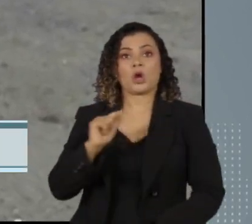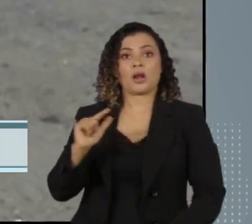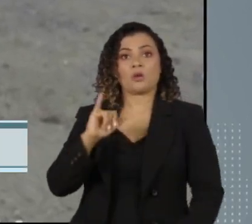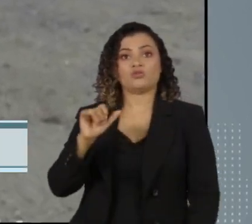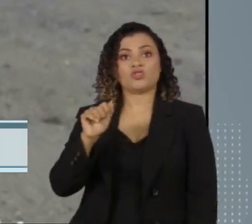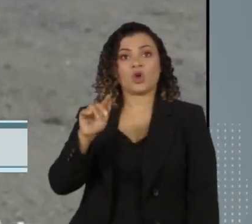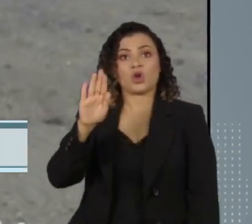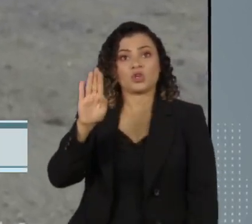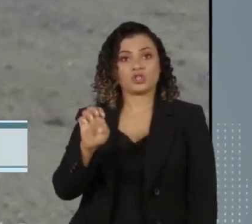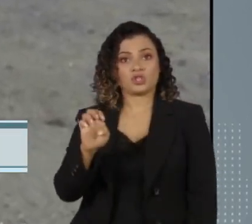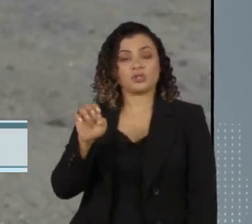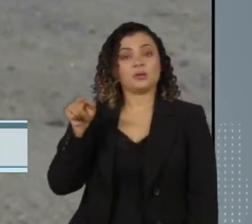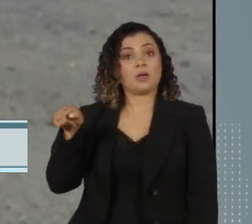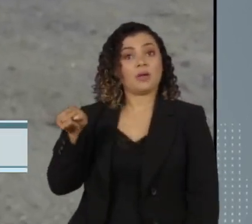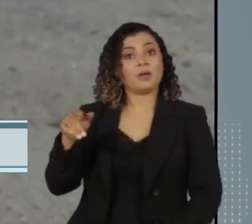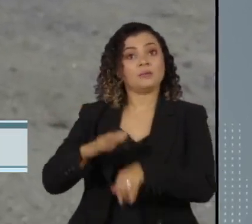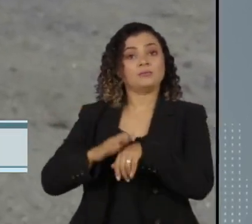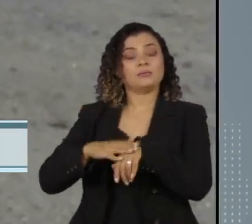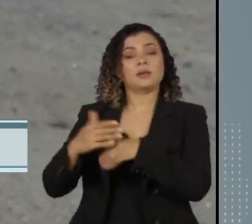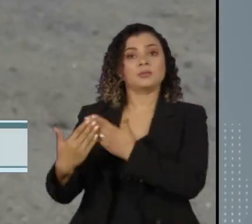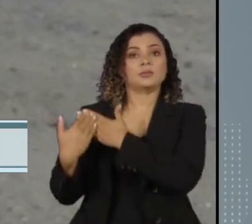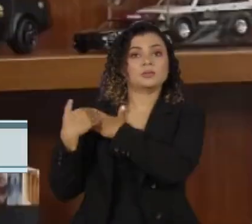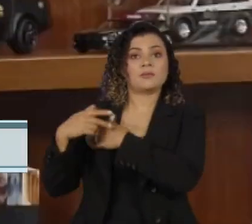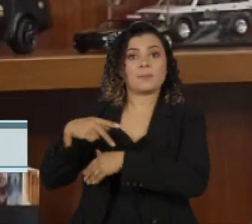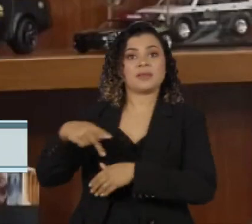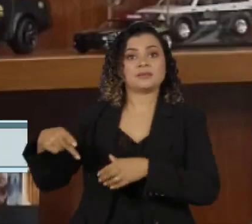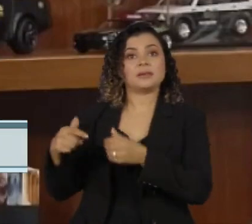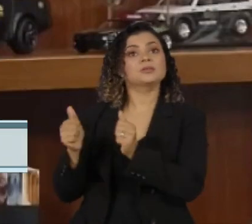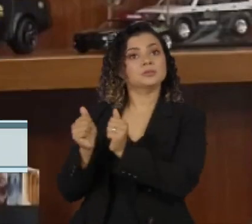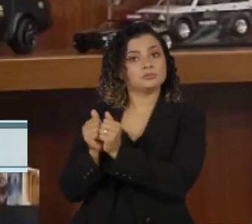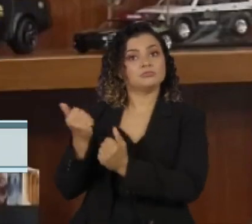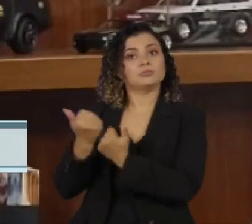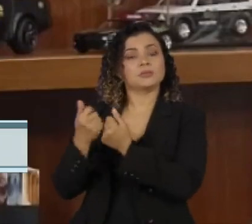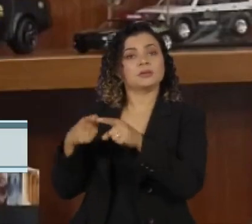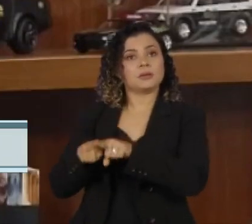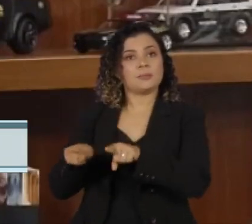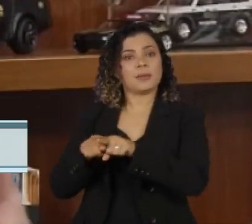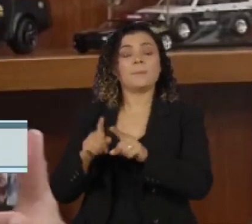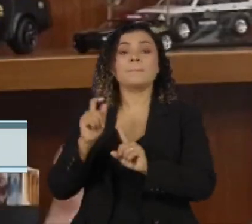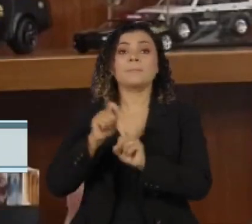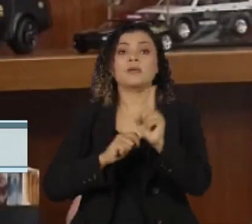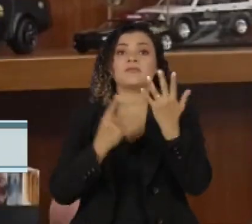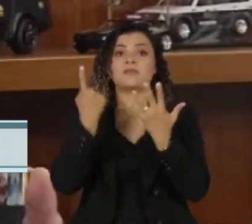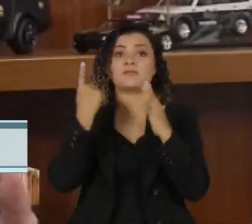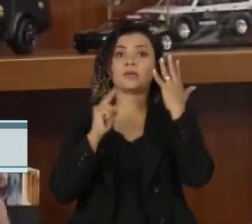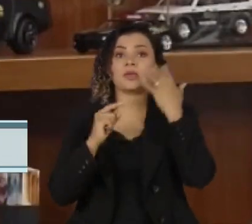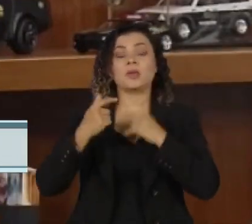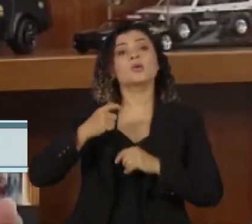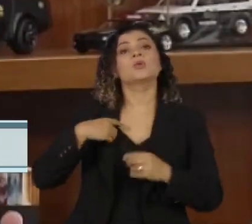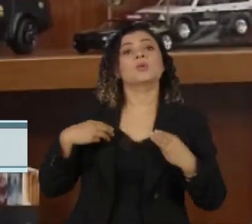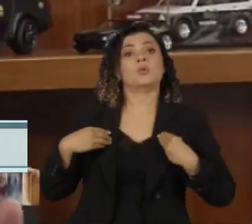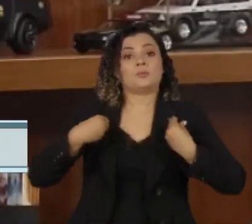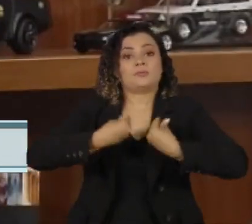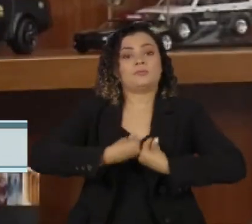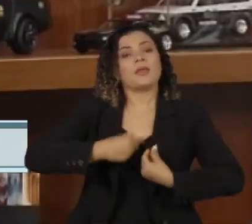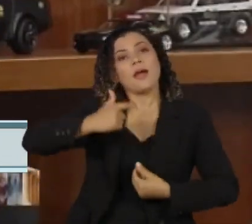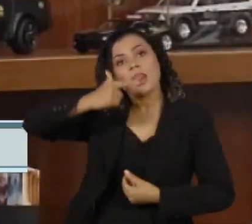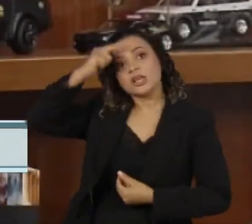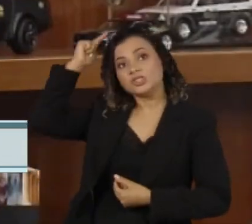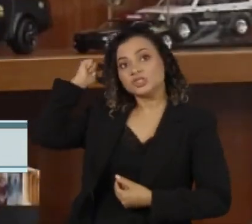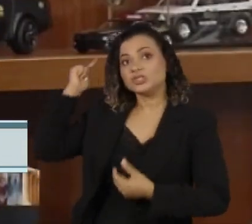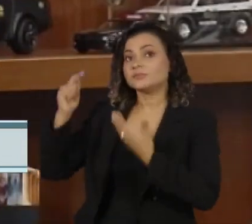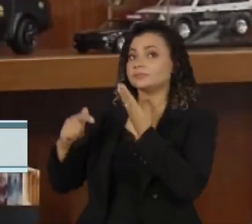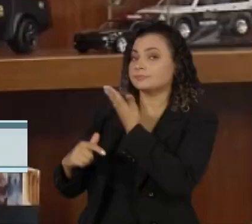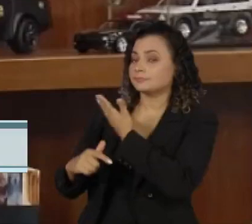Hora, que comandava o batalhão da Guarda Presidencial. Em fevereiro, o ministro Alexandre de Moraes, do Supremo Tribunal Federal,